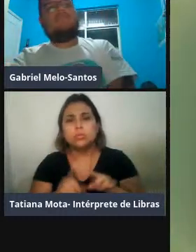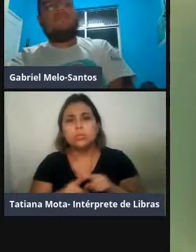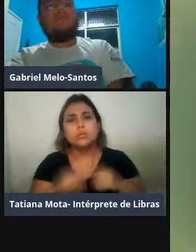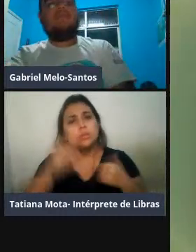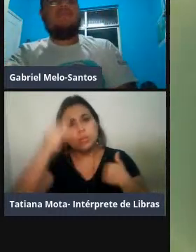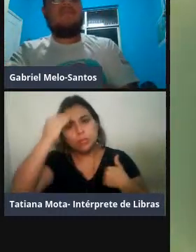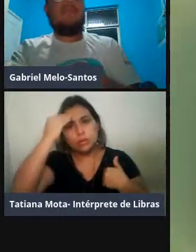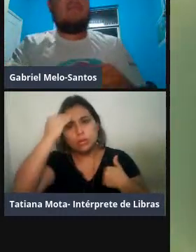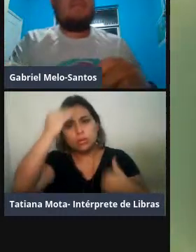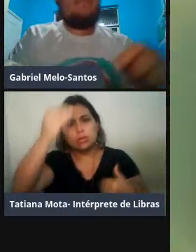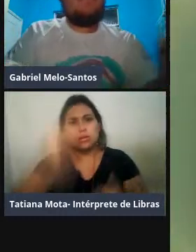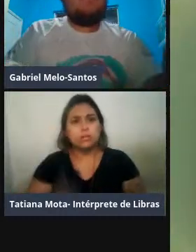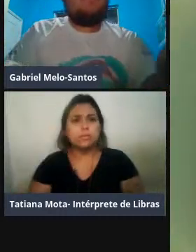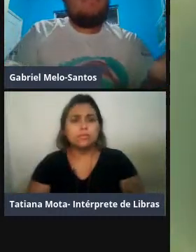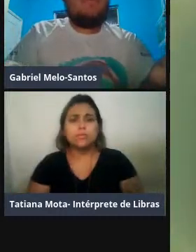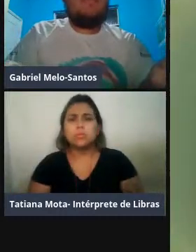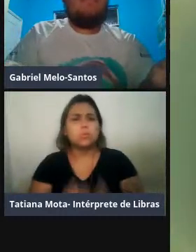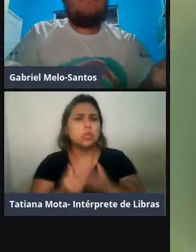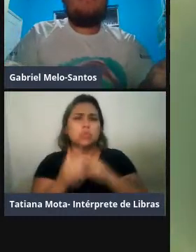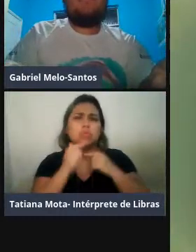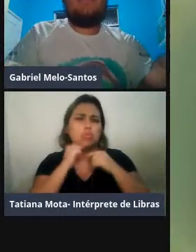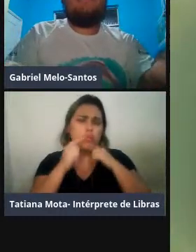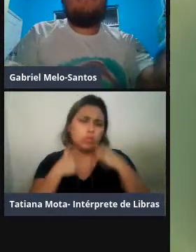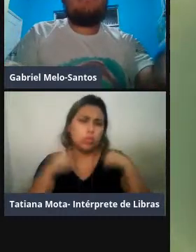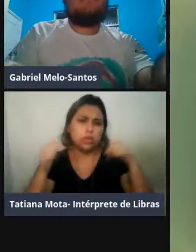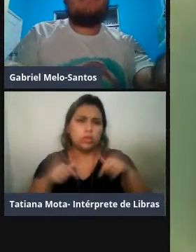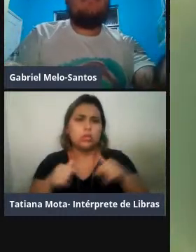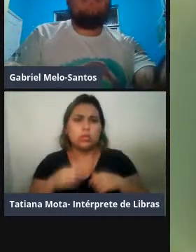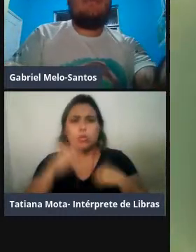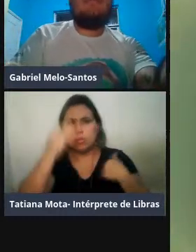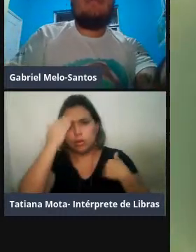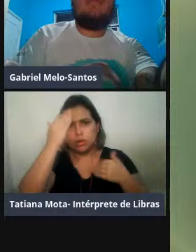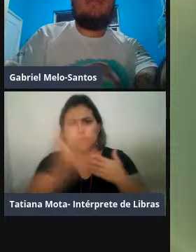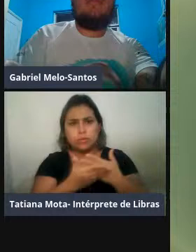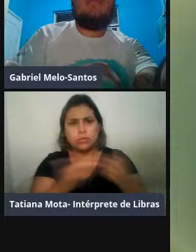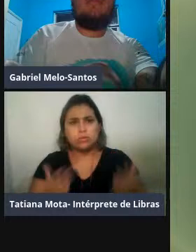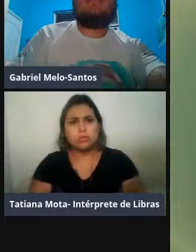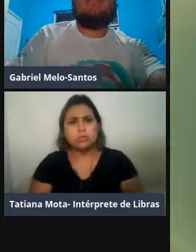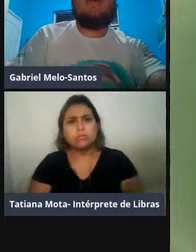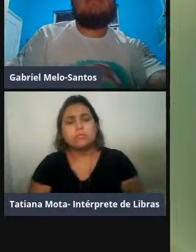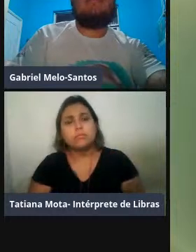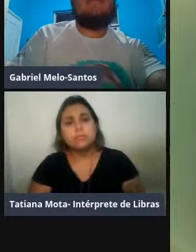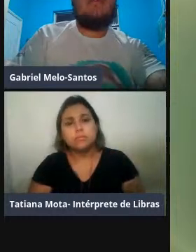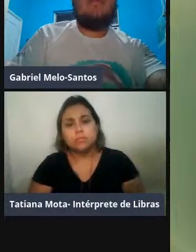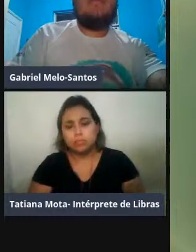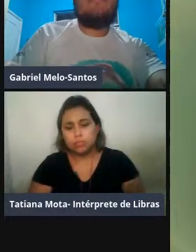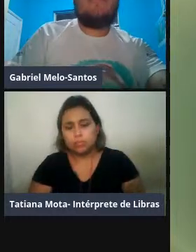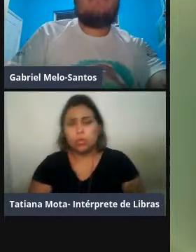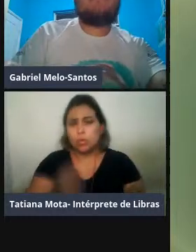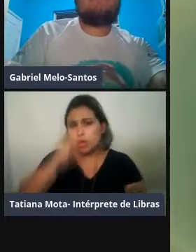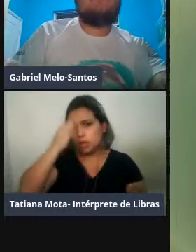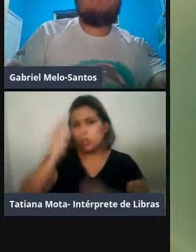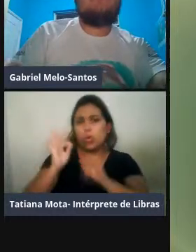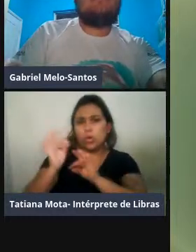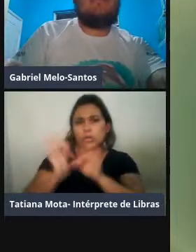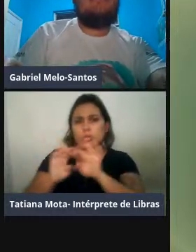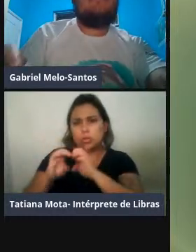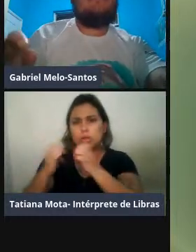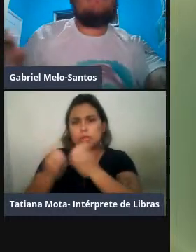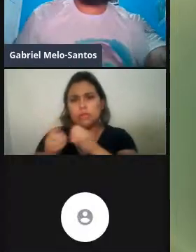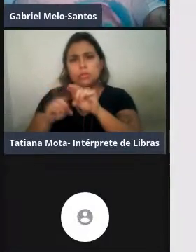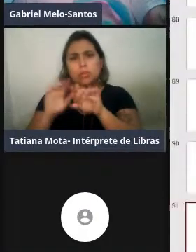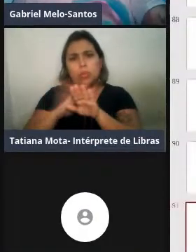isso, qualquer dúvida, estou aqui. Muito obrigado à organização do evento, pela oportunidade, espero que vocês tenham